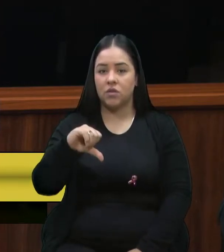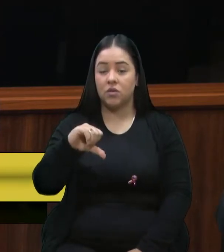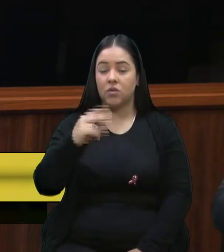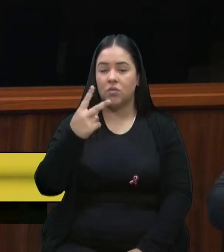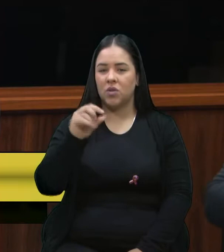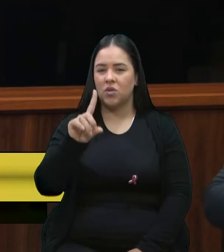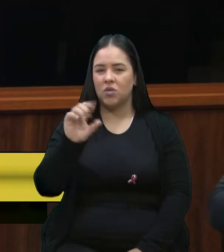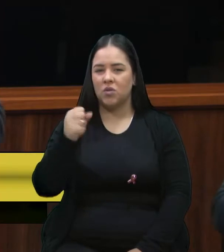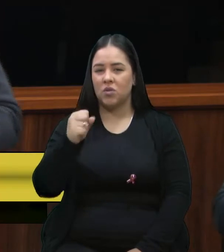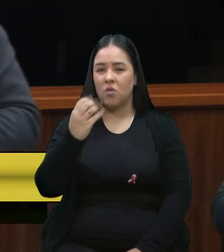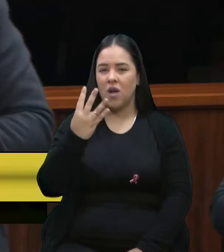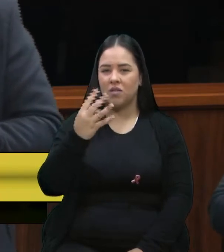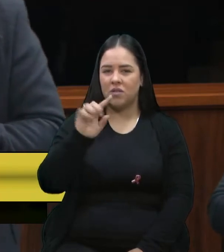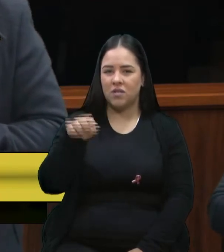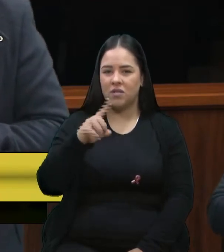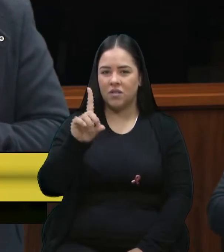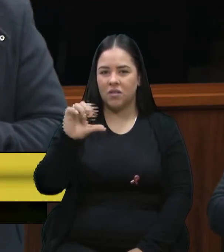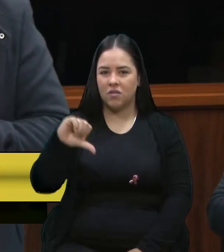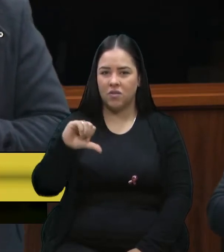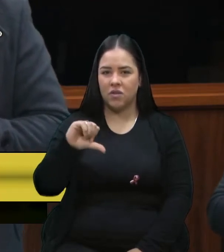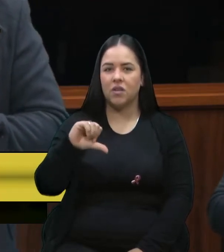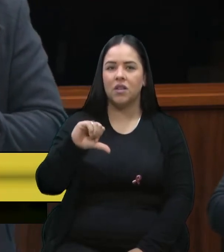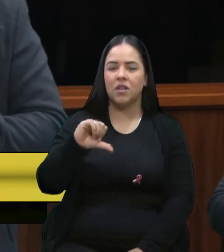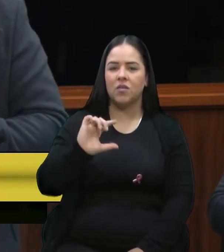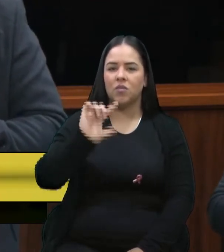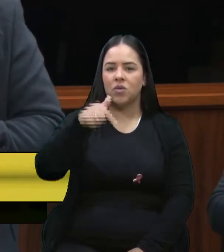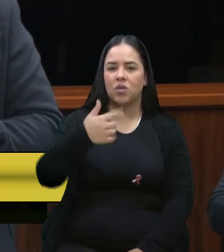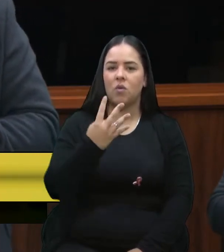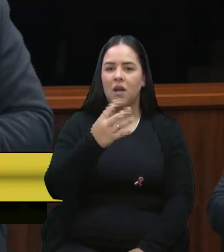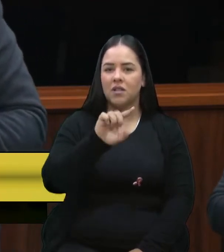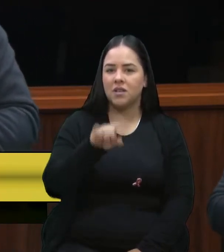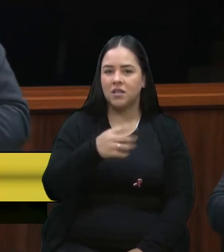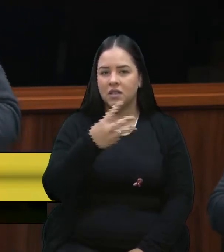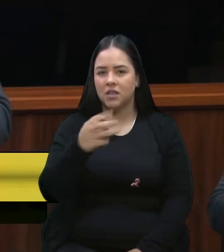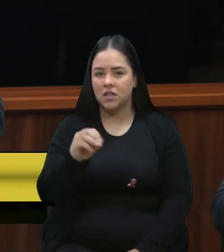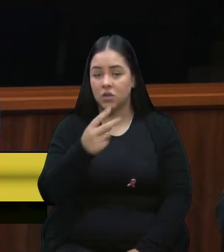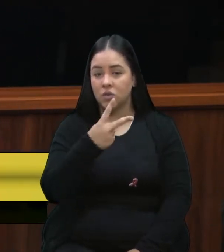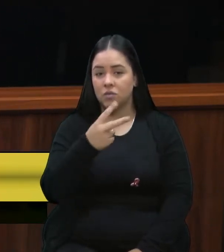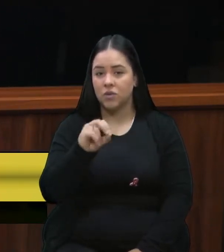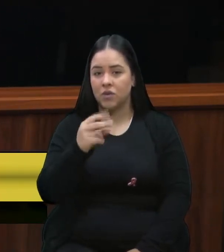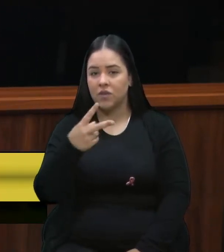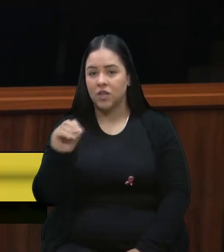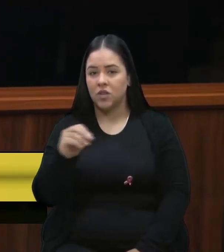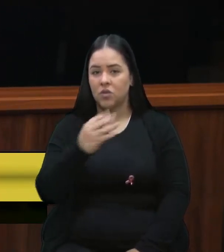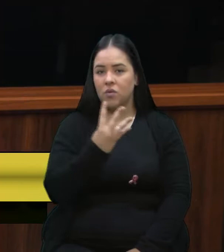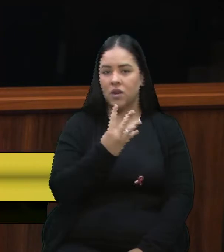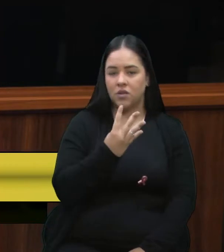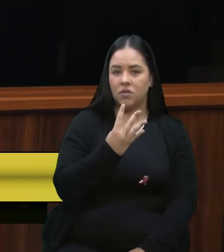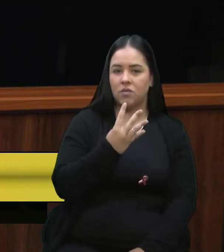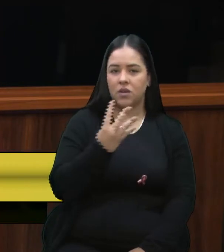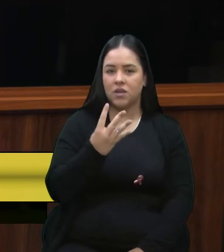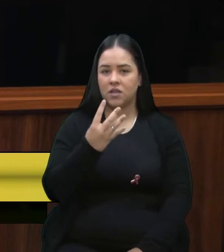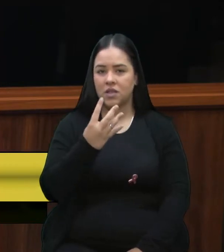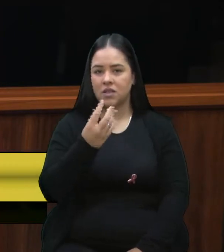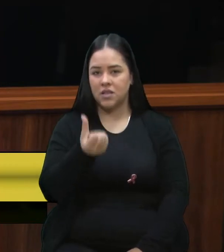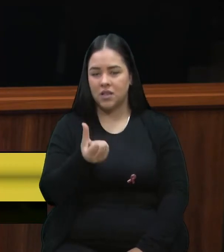Em 2019, R$ 4,30. Em 2020, R$,46. Em 2021,